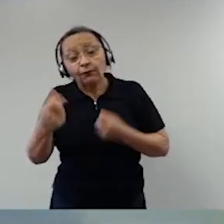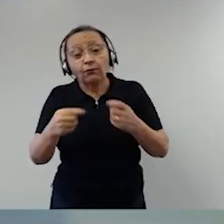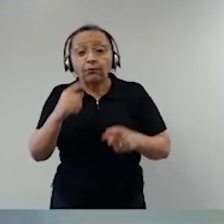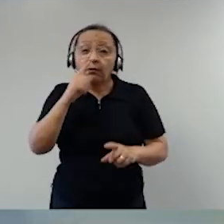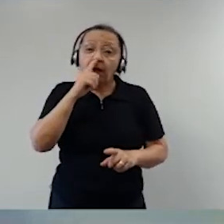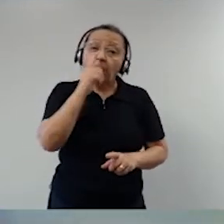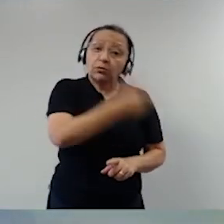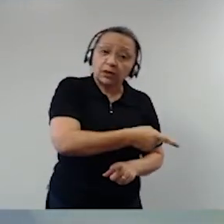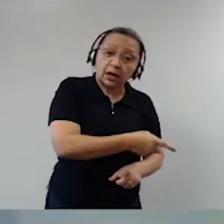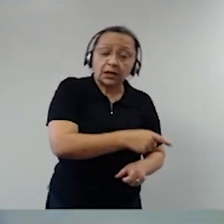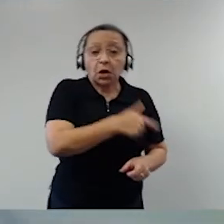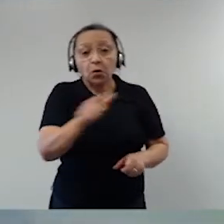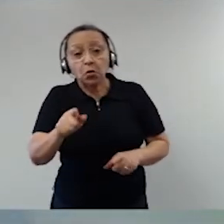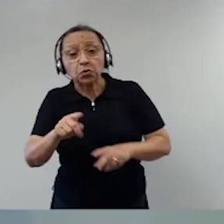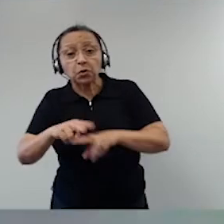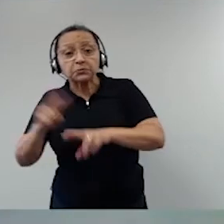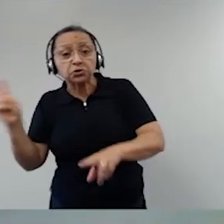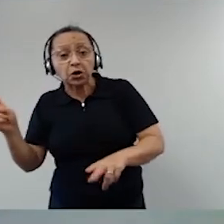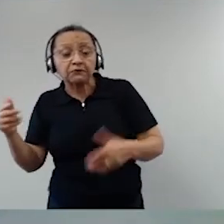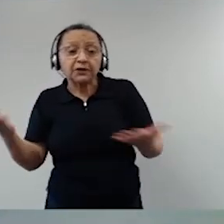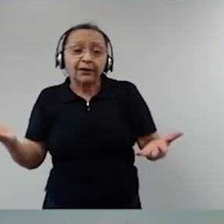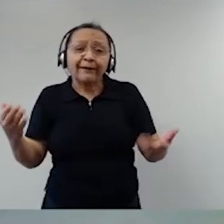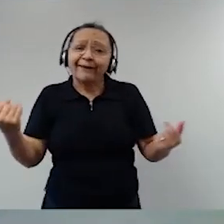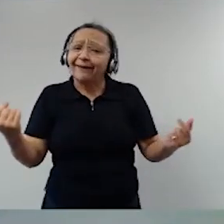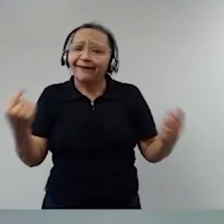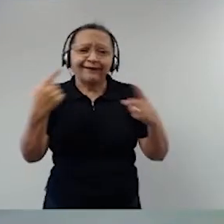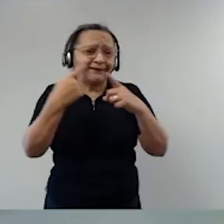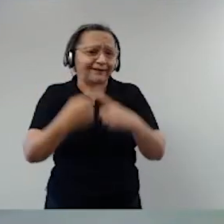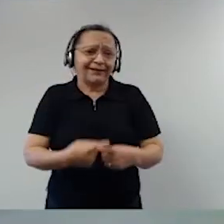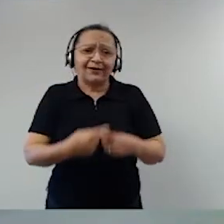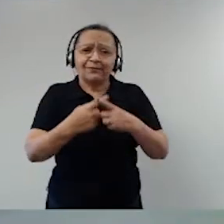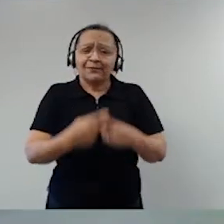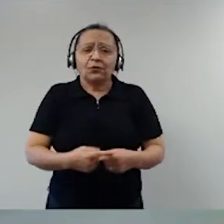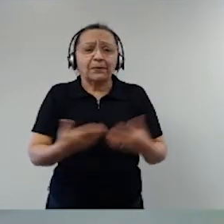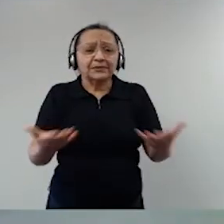e absorve, etc. Então, é o jogo normal.